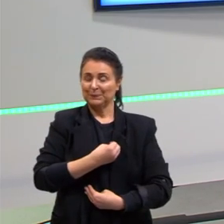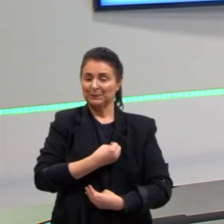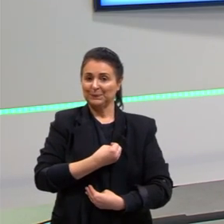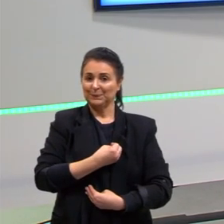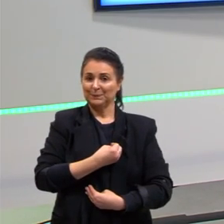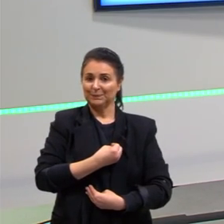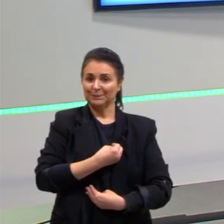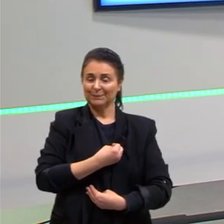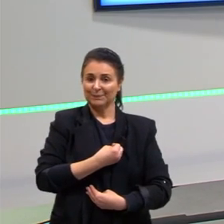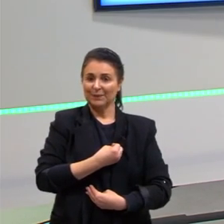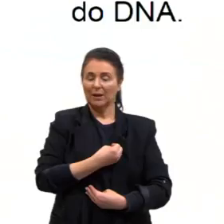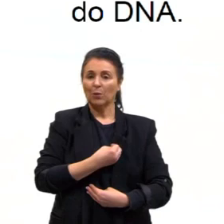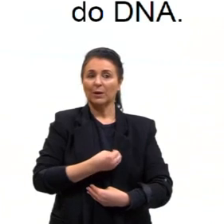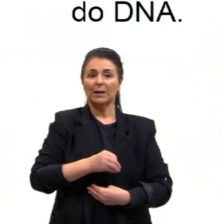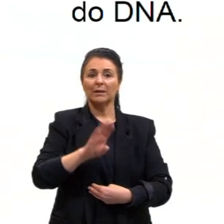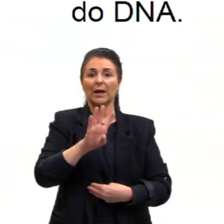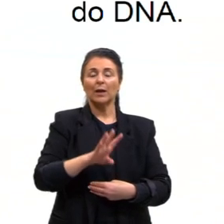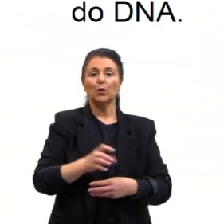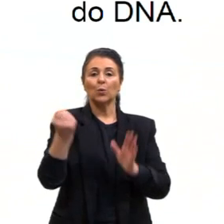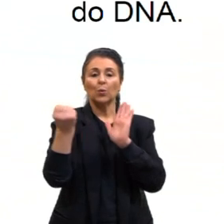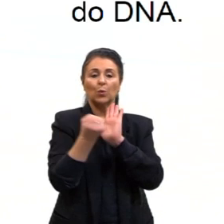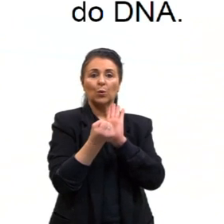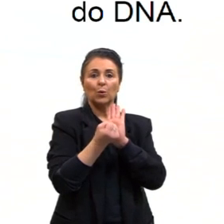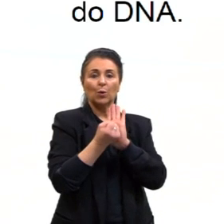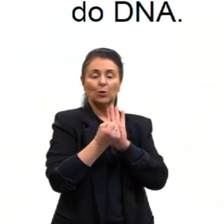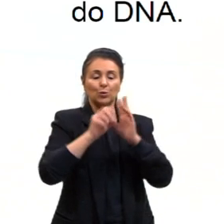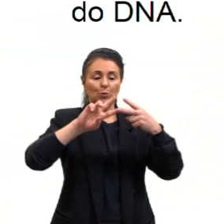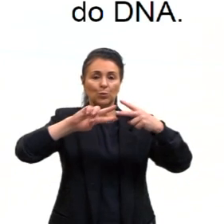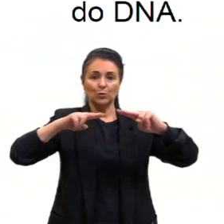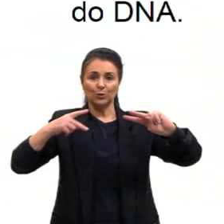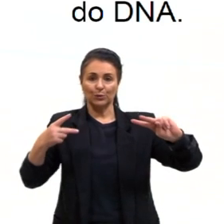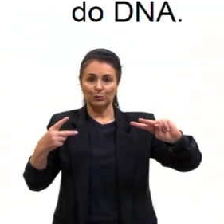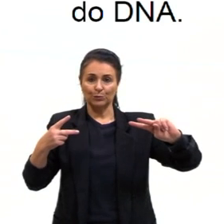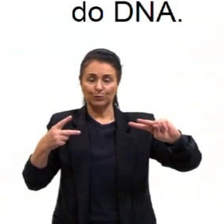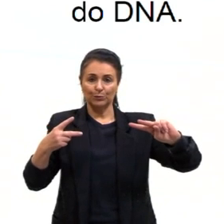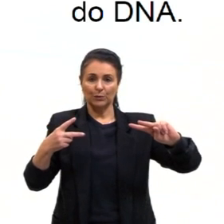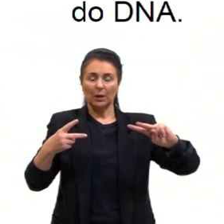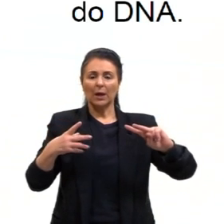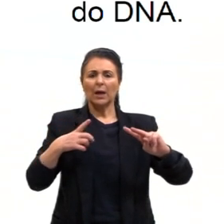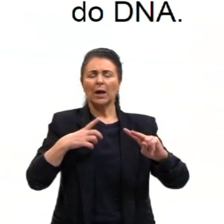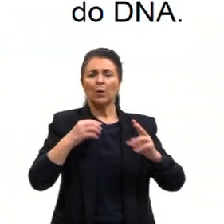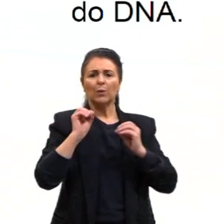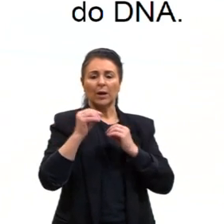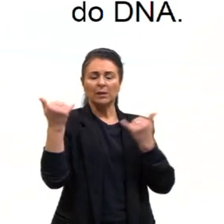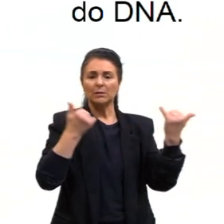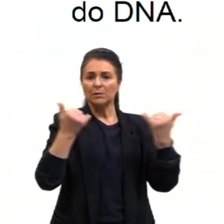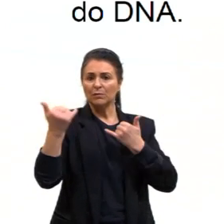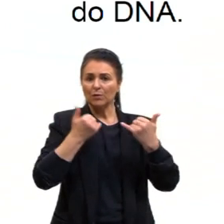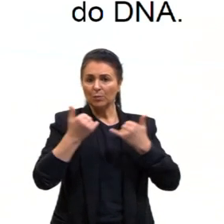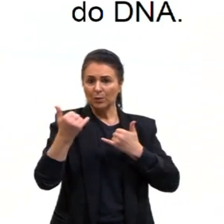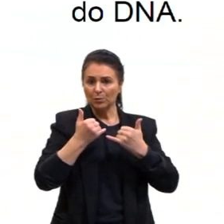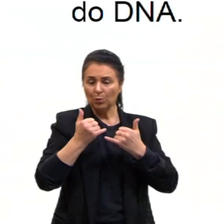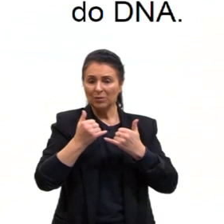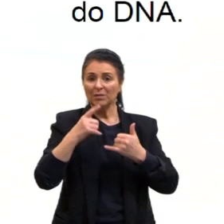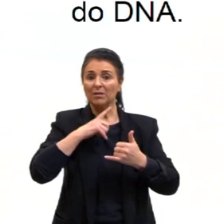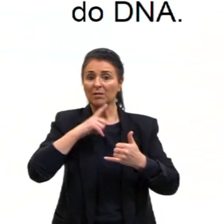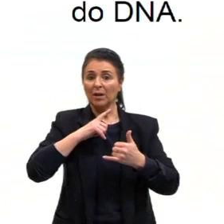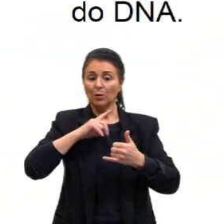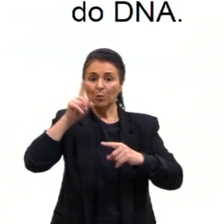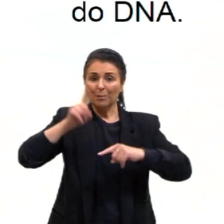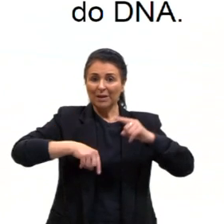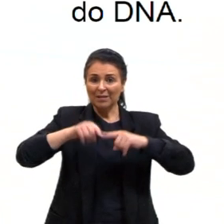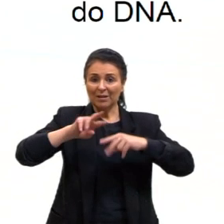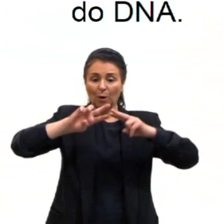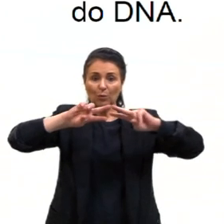Bom, código genético. O código genético consiste no conjunto de informações contidas no material genético,